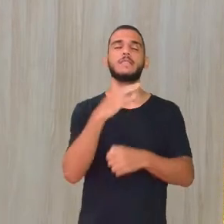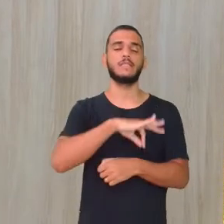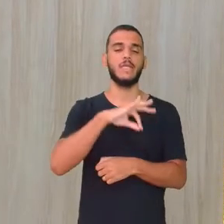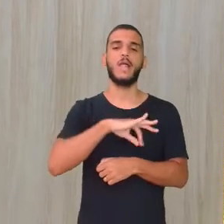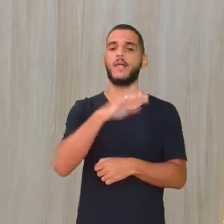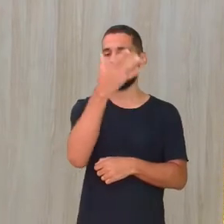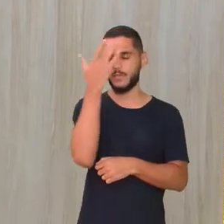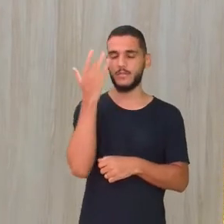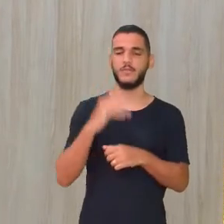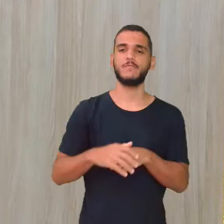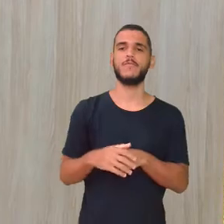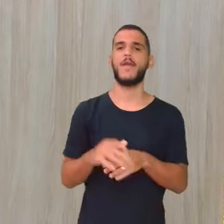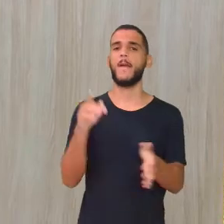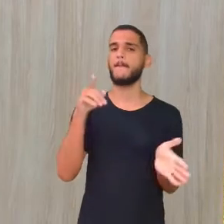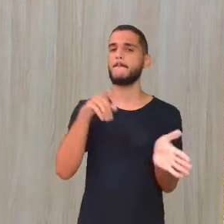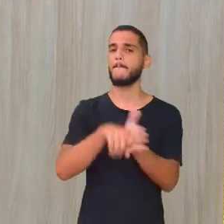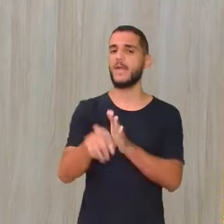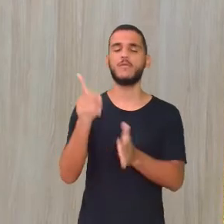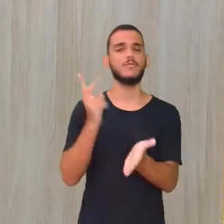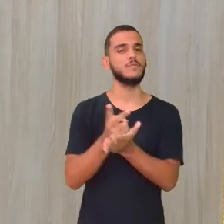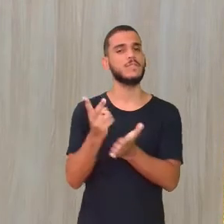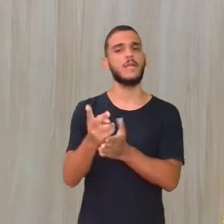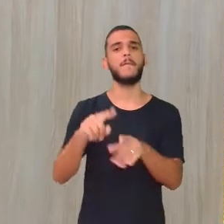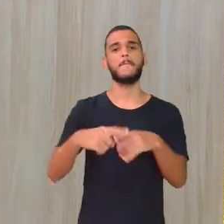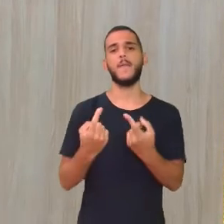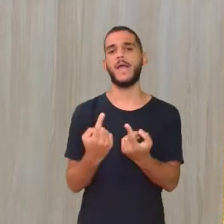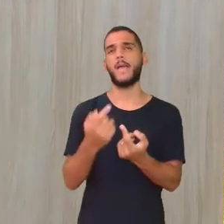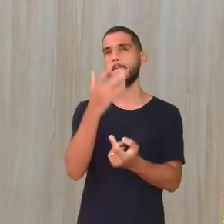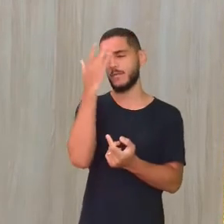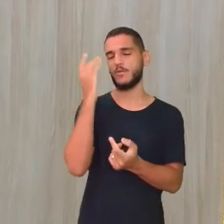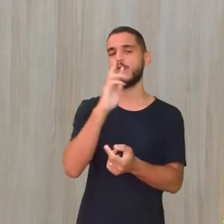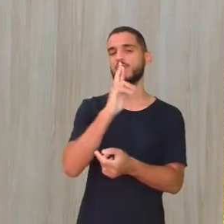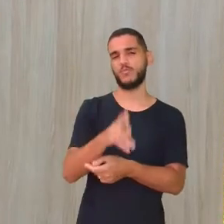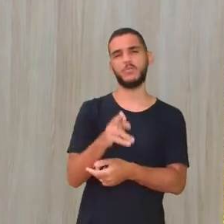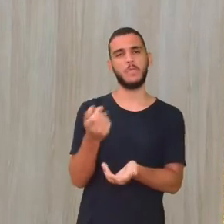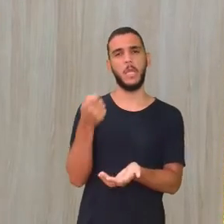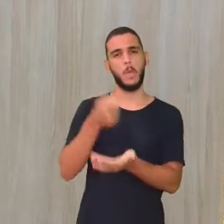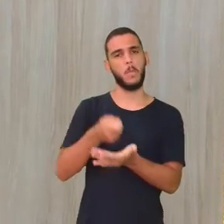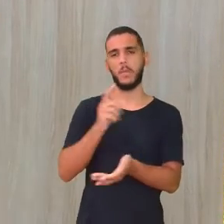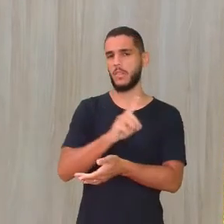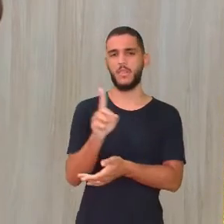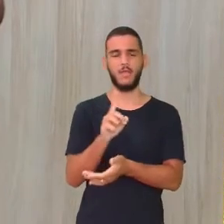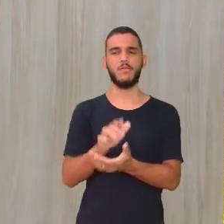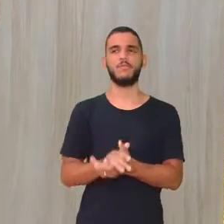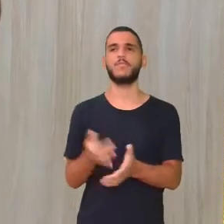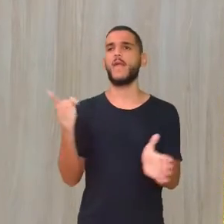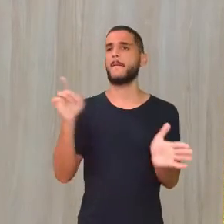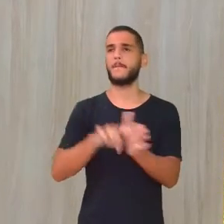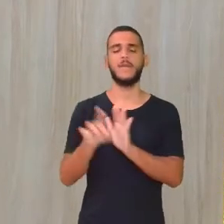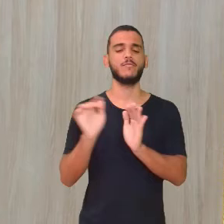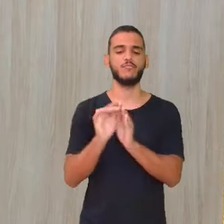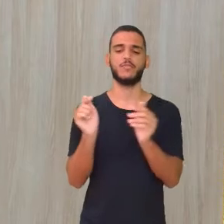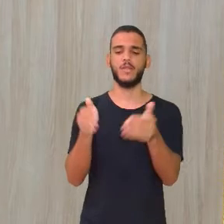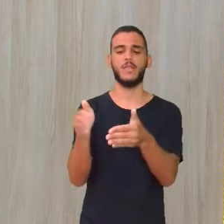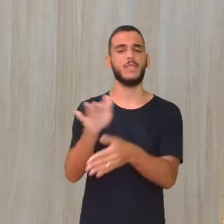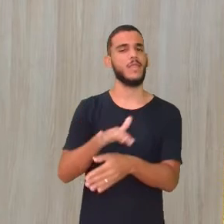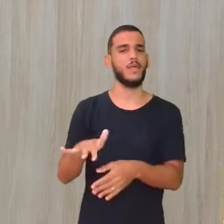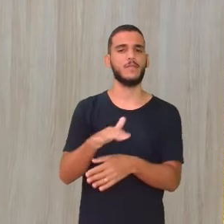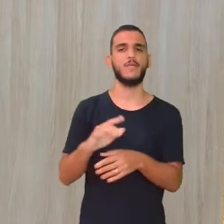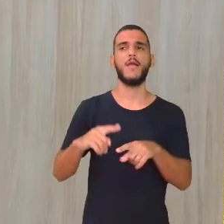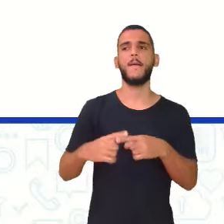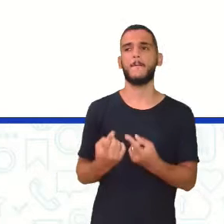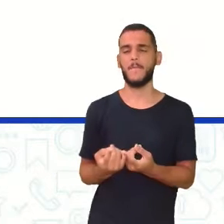Ele pergunta Mas não é obrigado Você responder lá no IBGE Não, tá bom? São perguntas específicas Mas aí